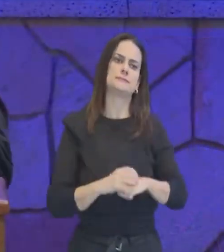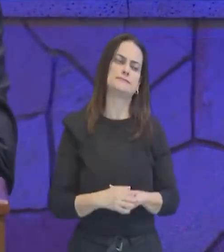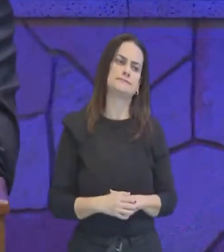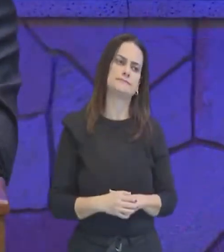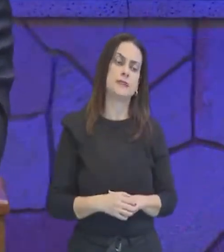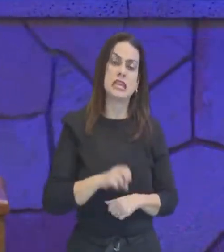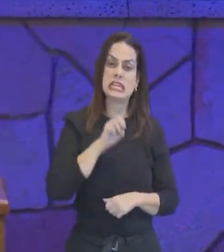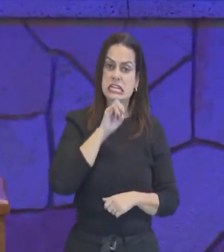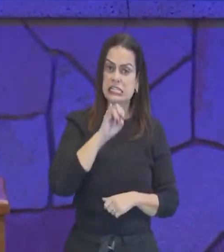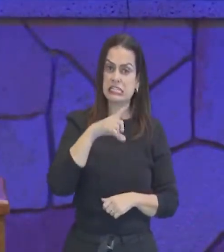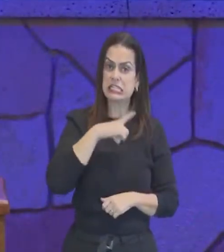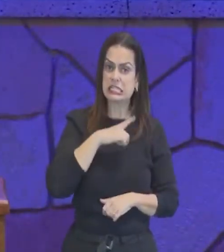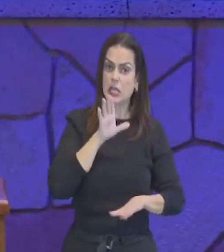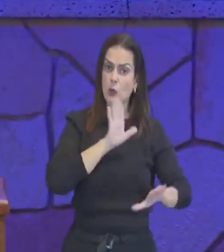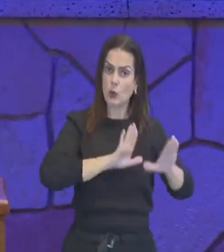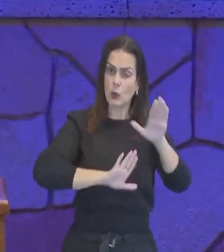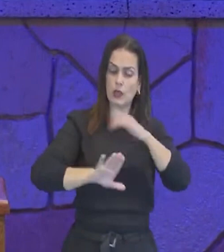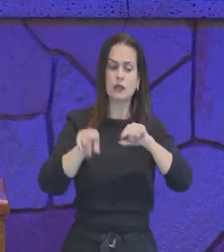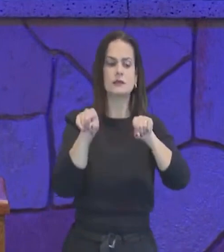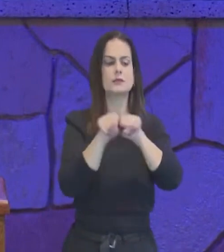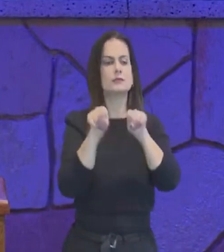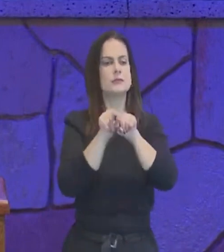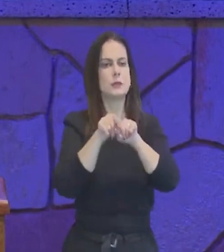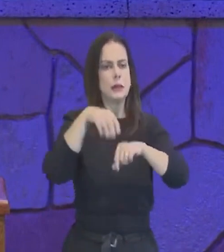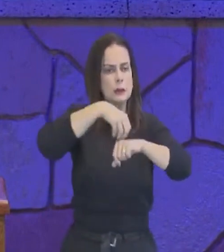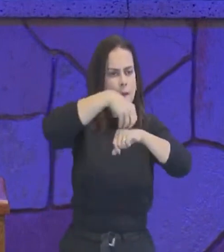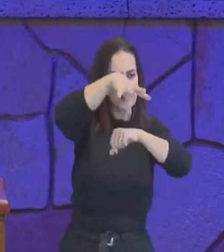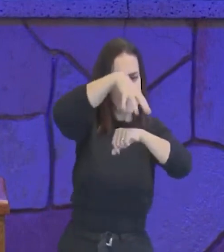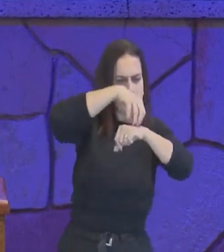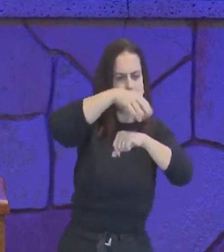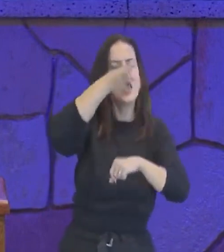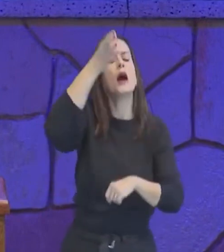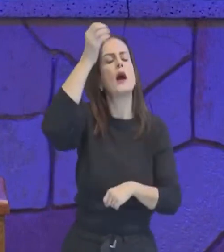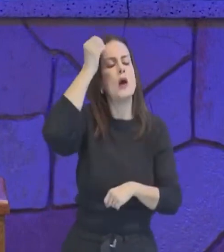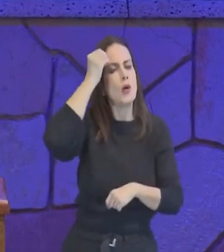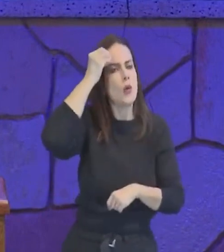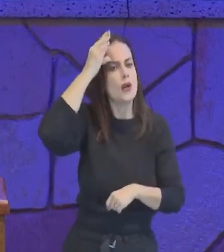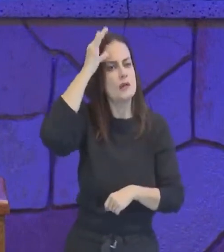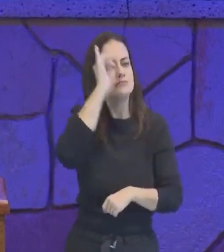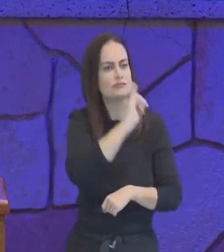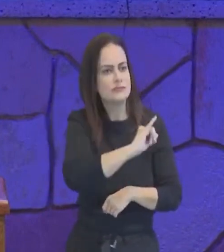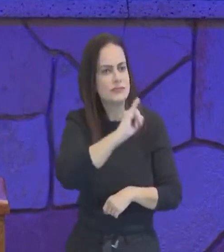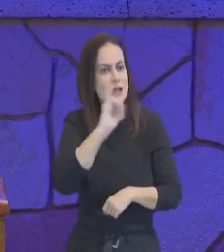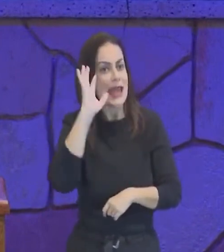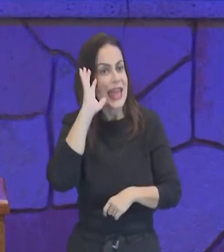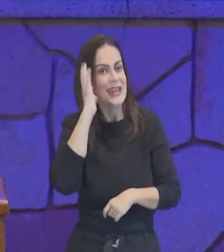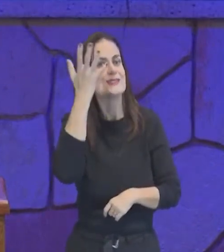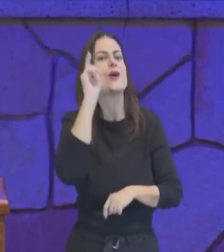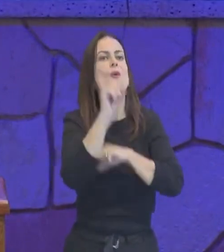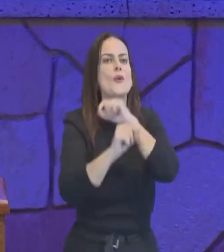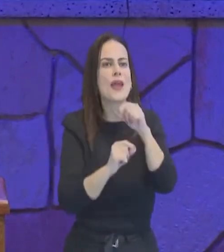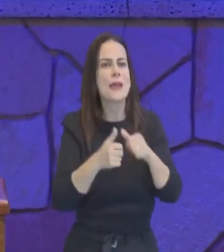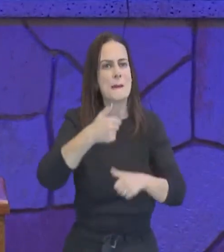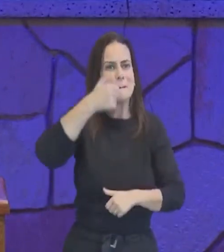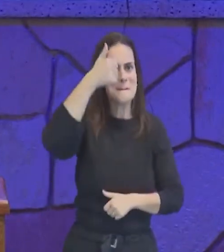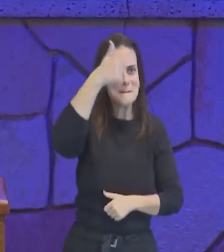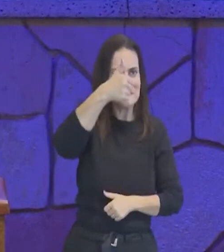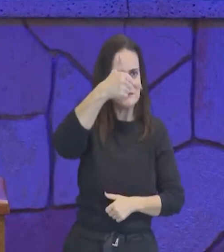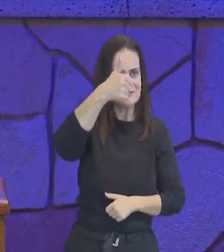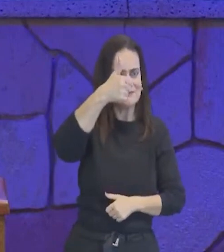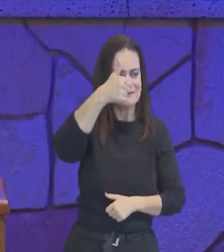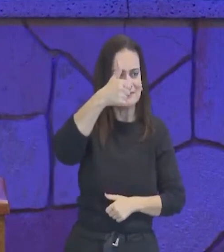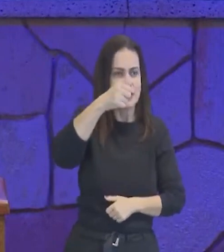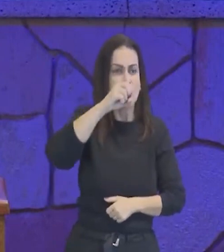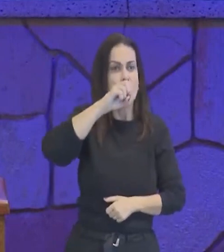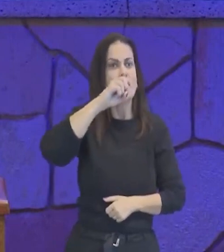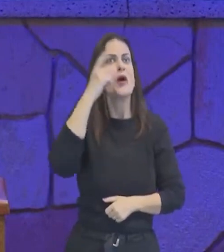se está havendo cuidado também, com a transmissão do conhecimento, com a instrução, o resultado está sendo positivo, está havendo